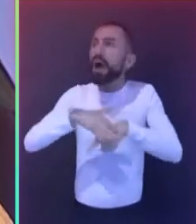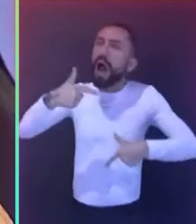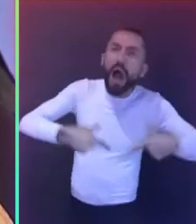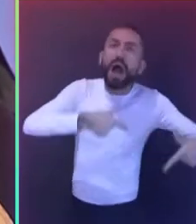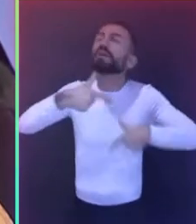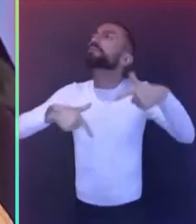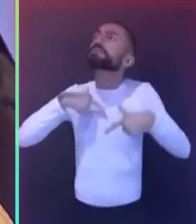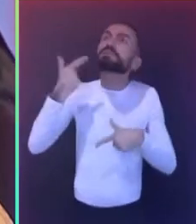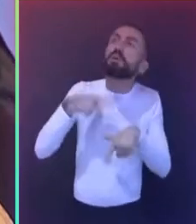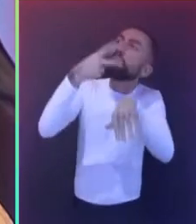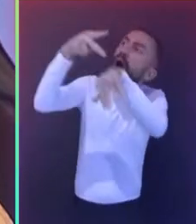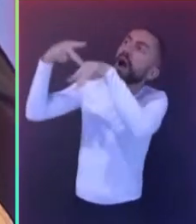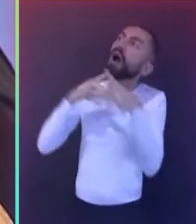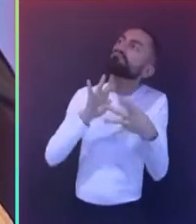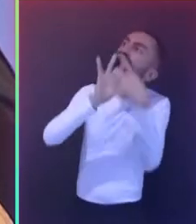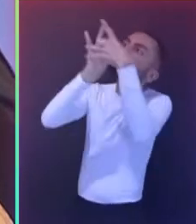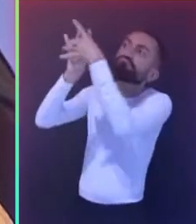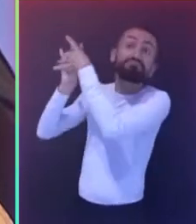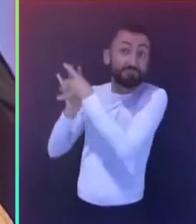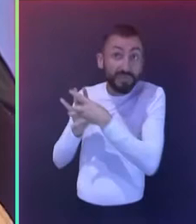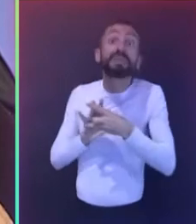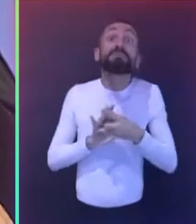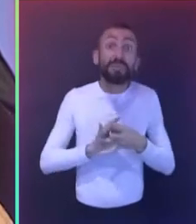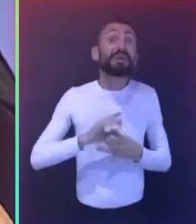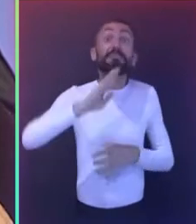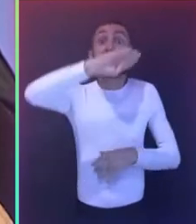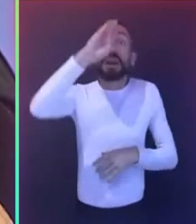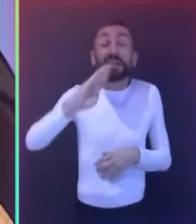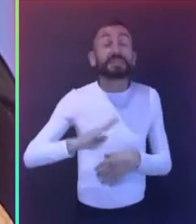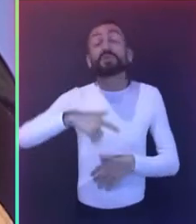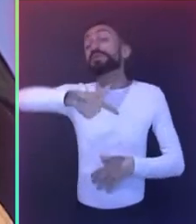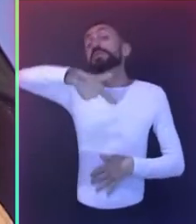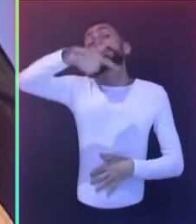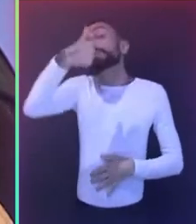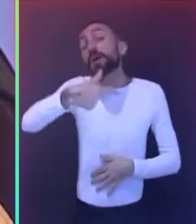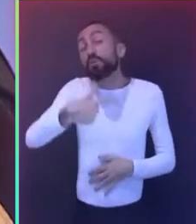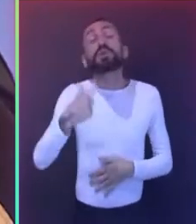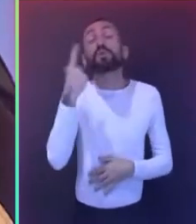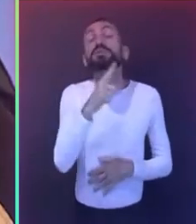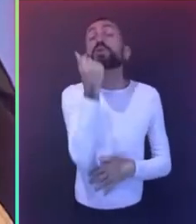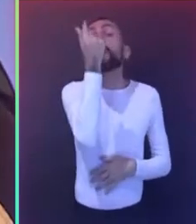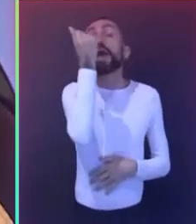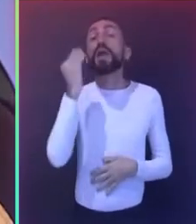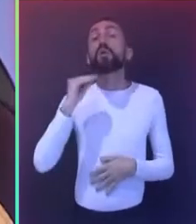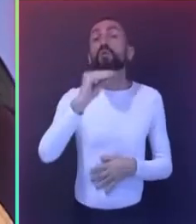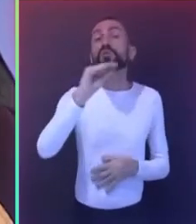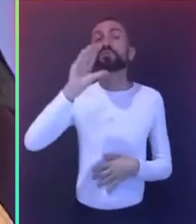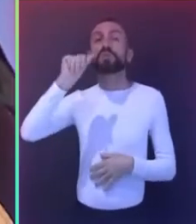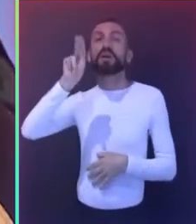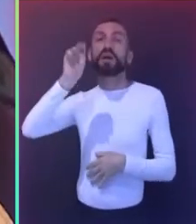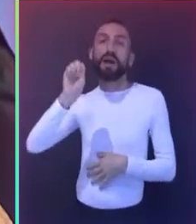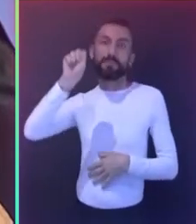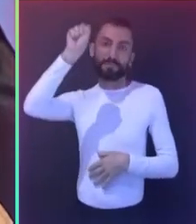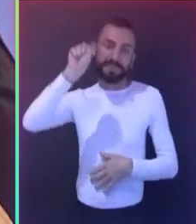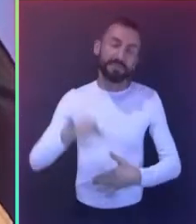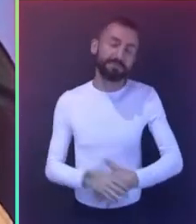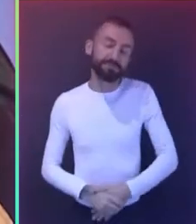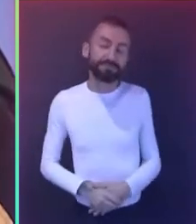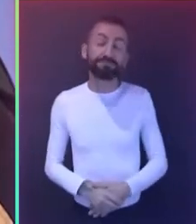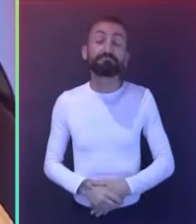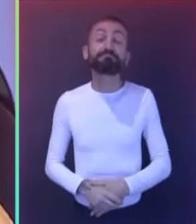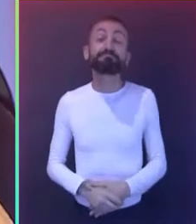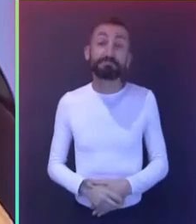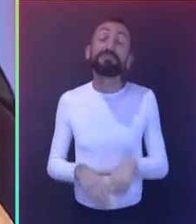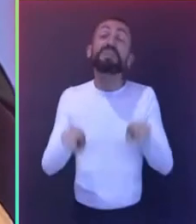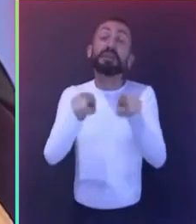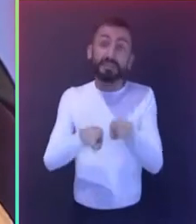tendo sido, por exemplo, a segunda instituição do país a receber recursos no programa CAPESPrint. Sua